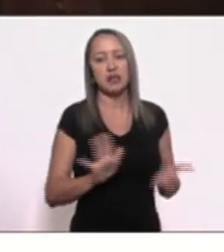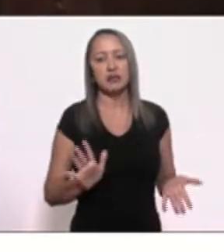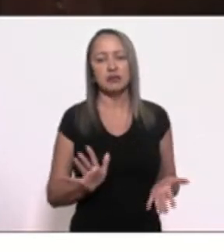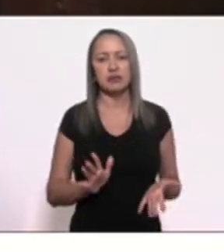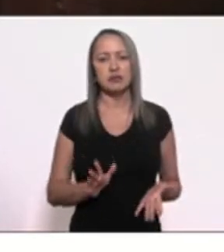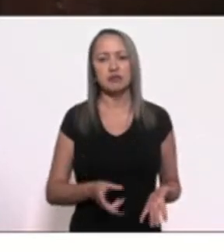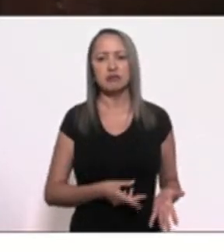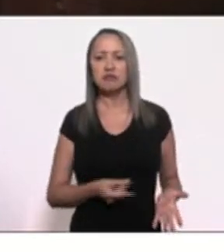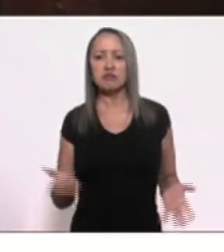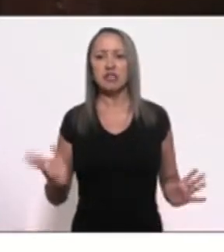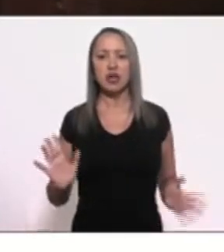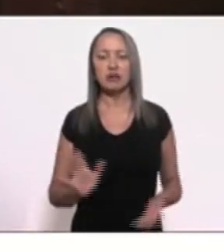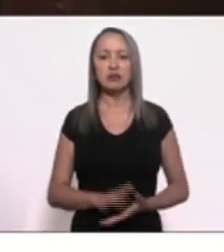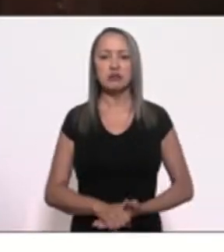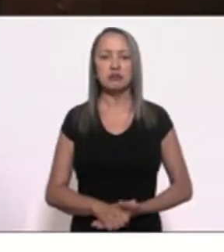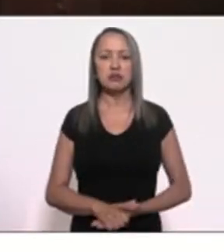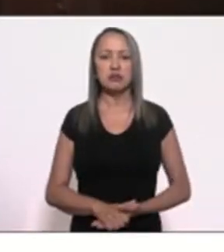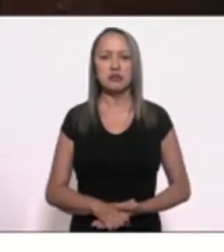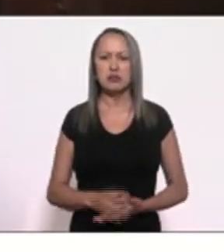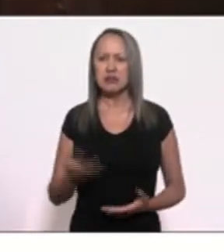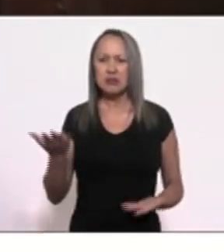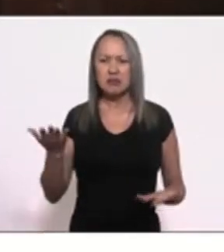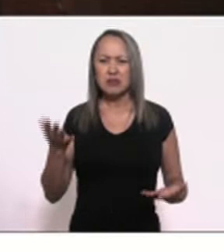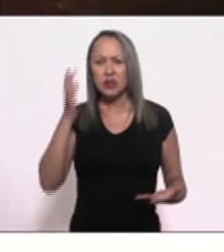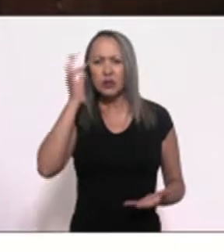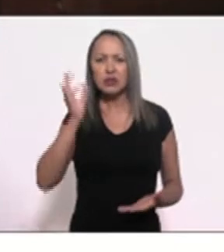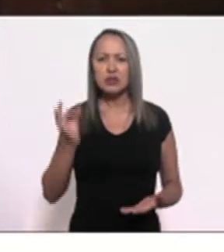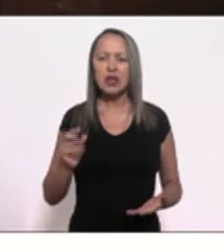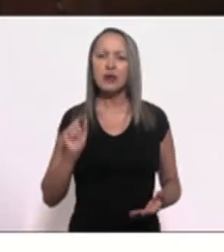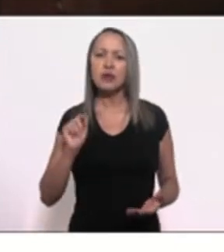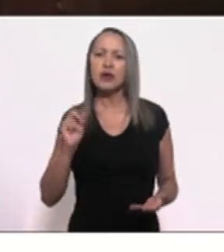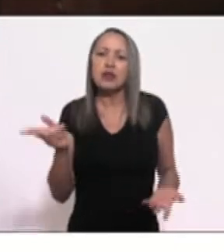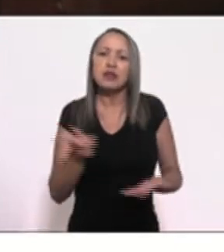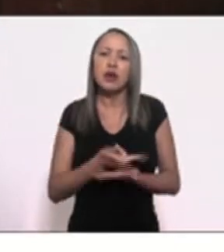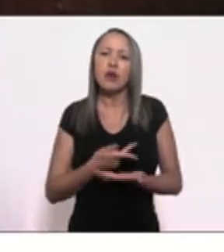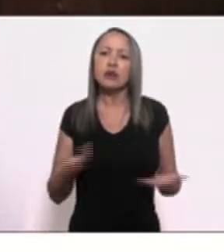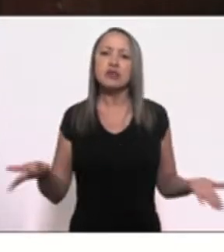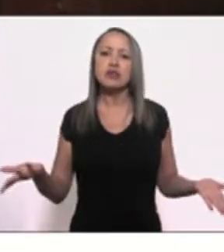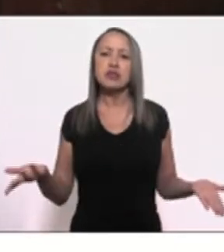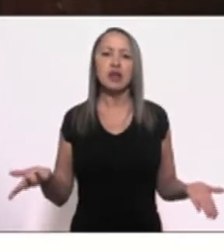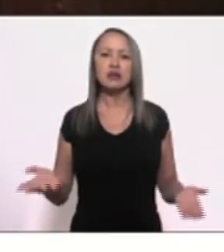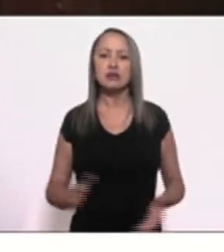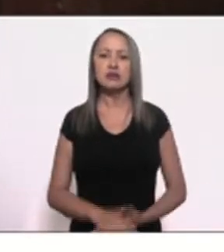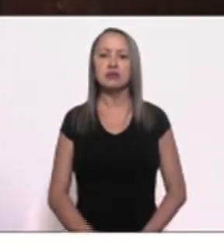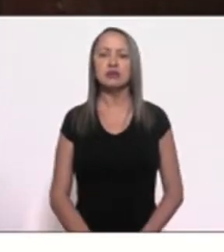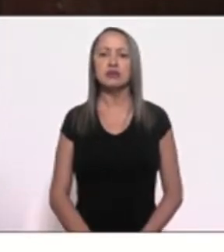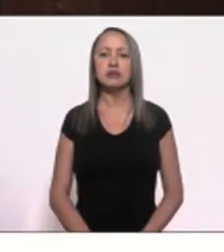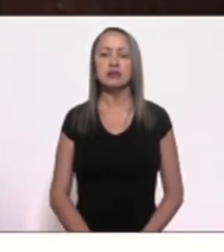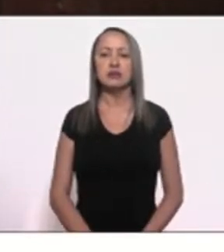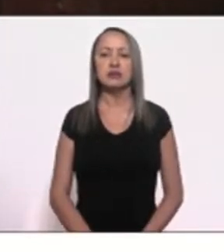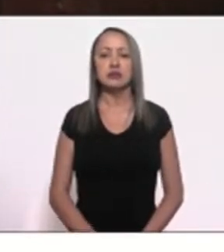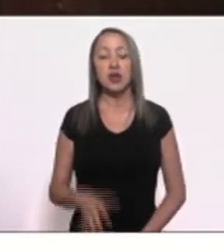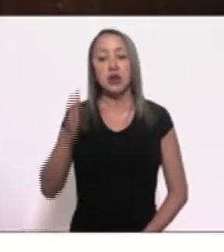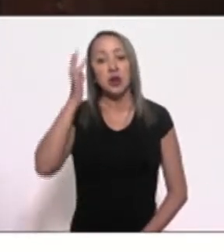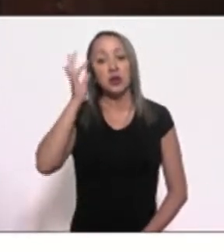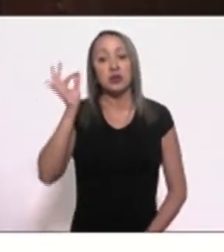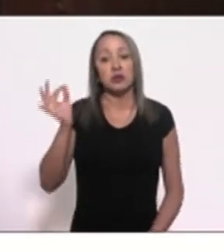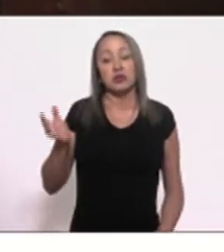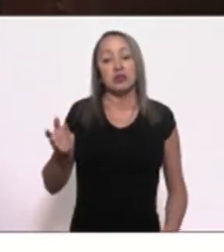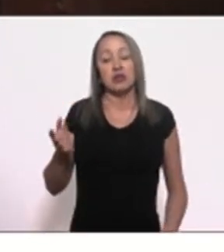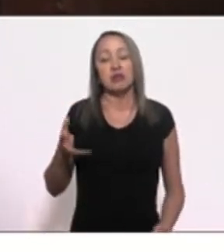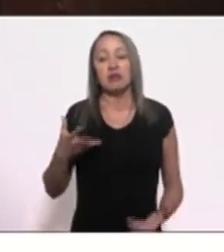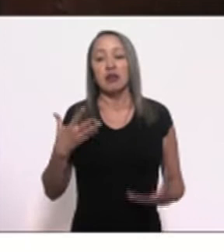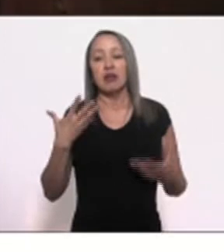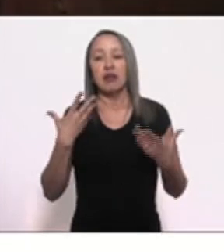Um deslocado, menor noção do que está fazendo ali. Não sei se o maridinho dele está